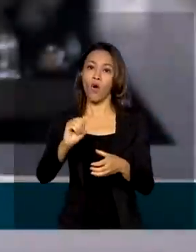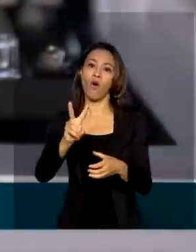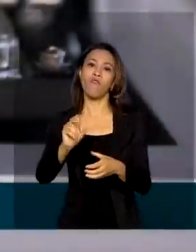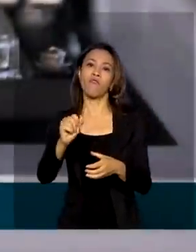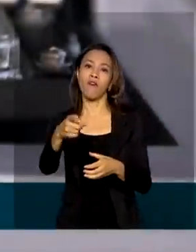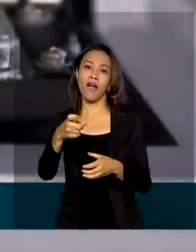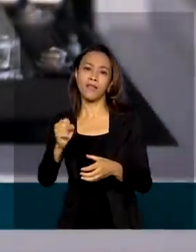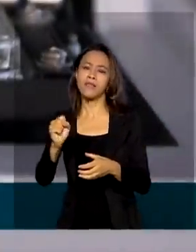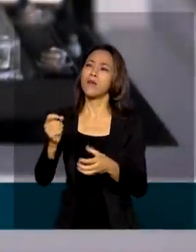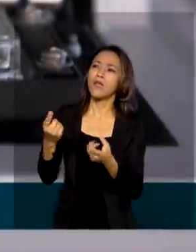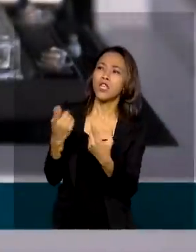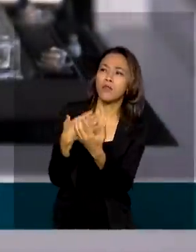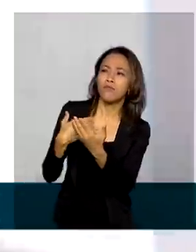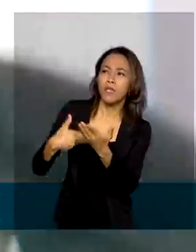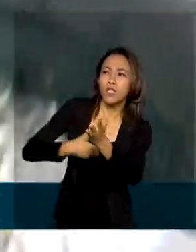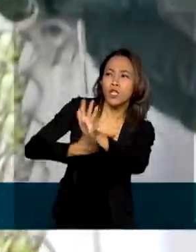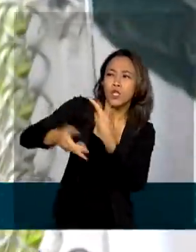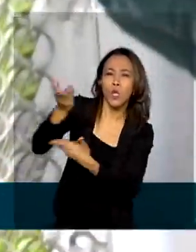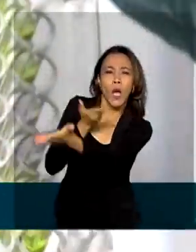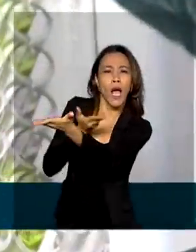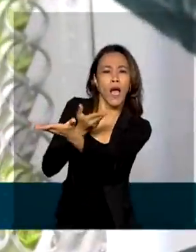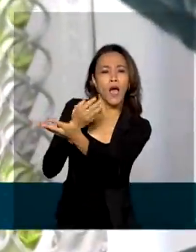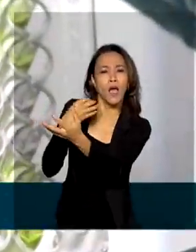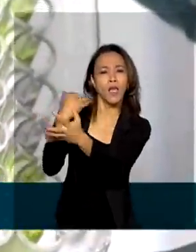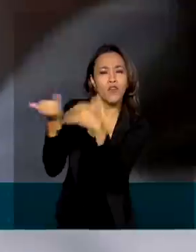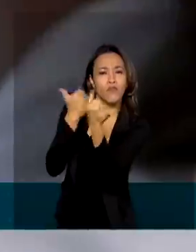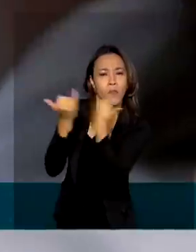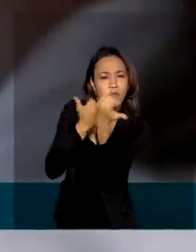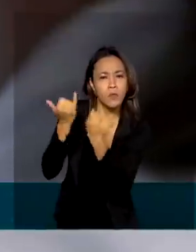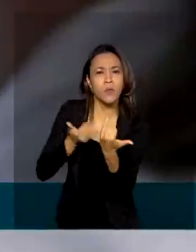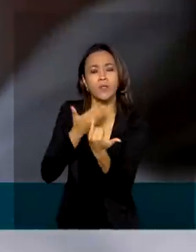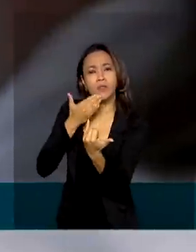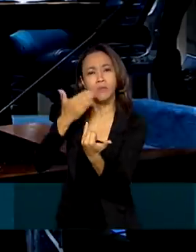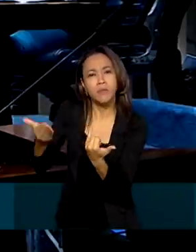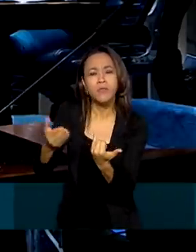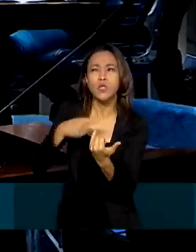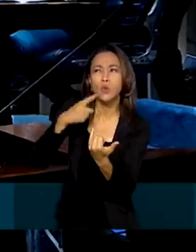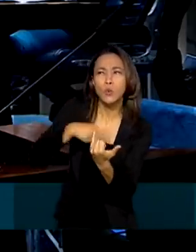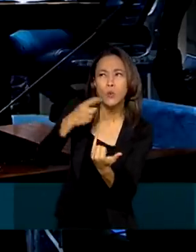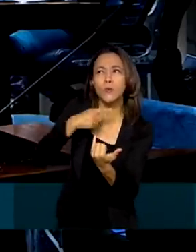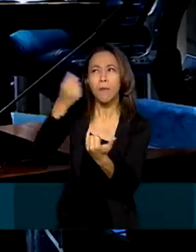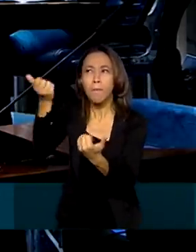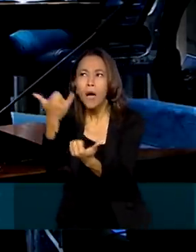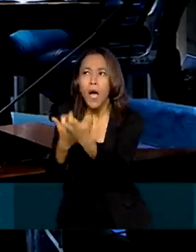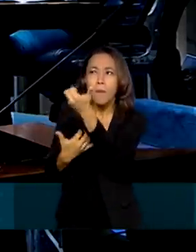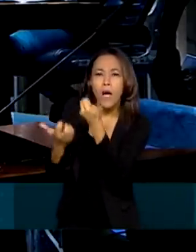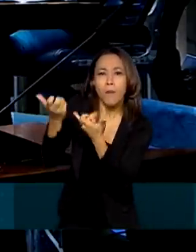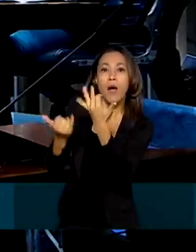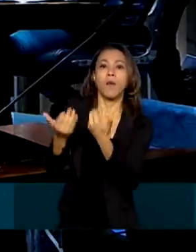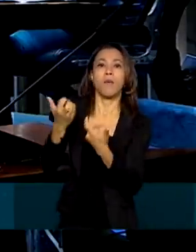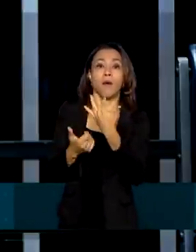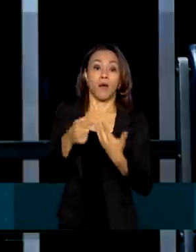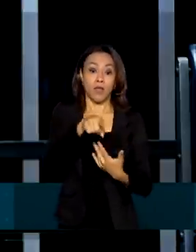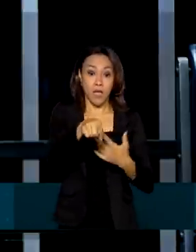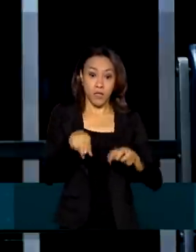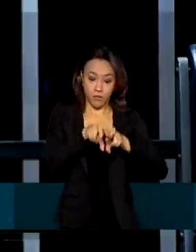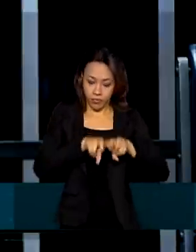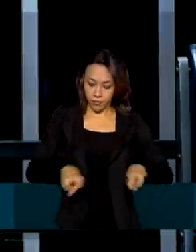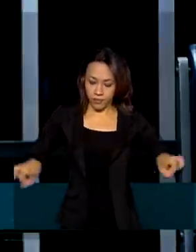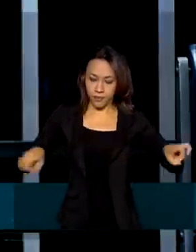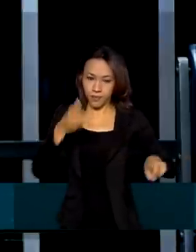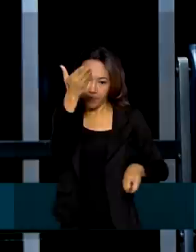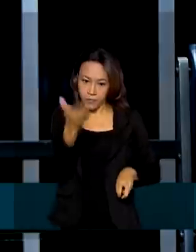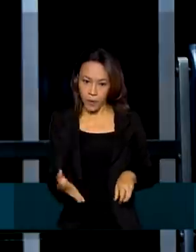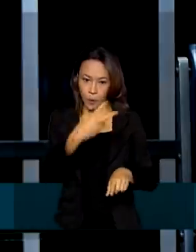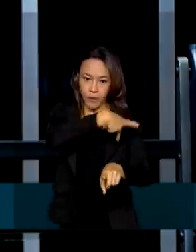para trocar informações e tirar dúvidas sobre o pedido de uso do imunizante. Em audiência no Senado Federal, o presidente